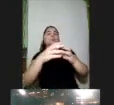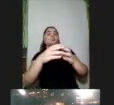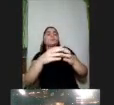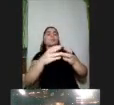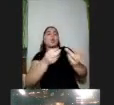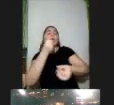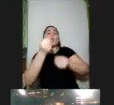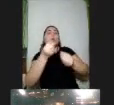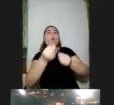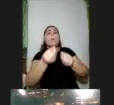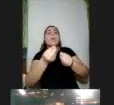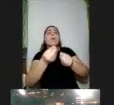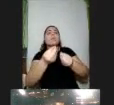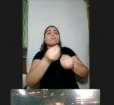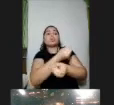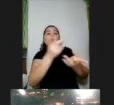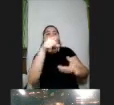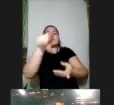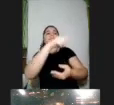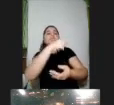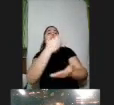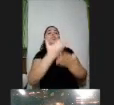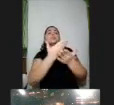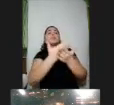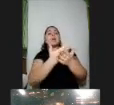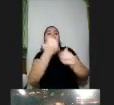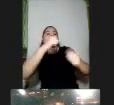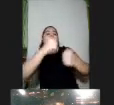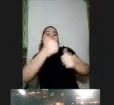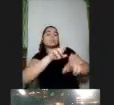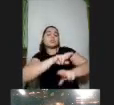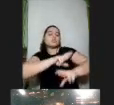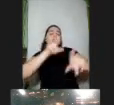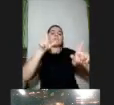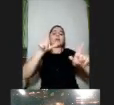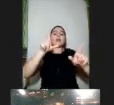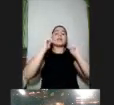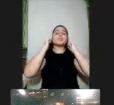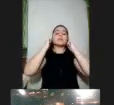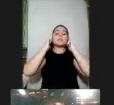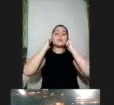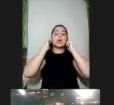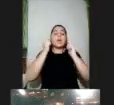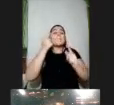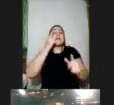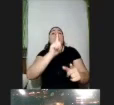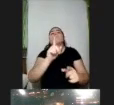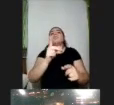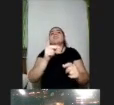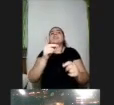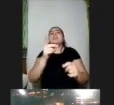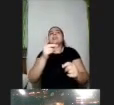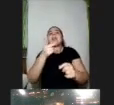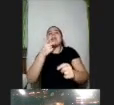eles se comunicarem para eles instrumentos que eles possam utilizar para construir suas narrativas seu